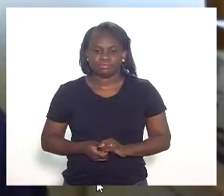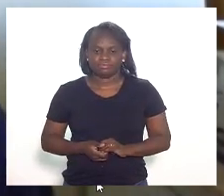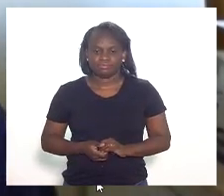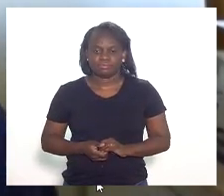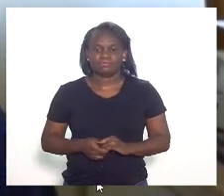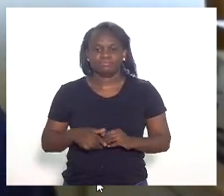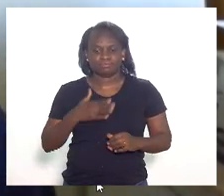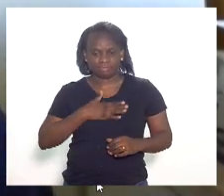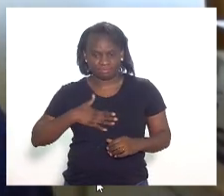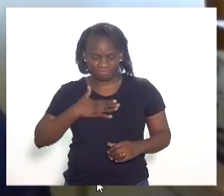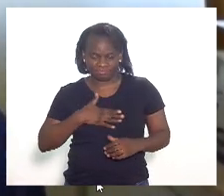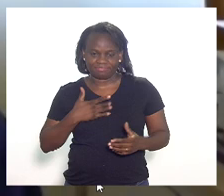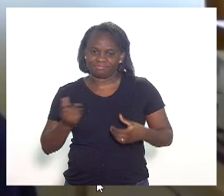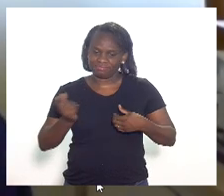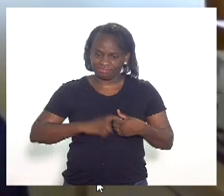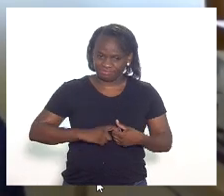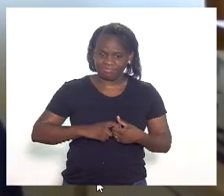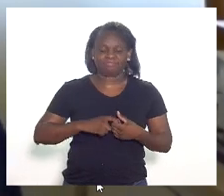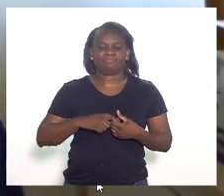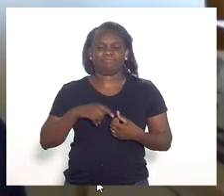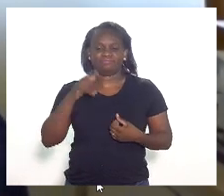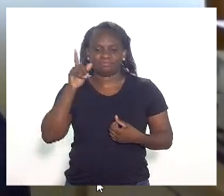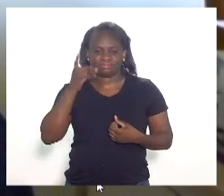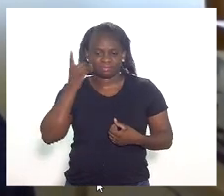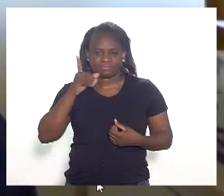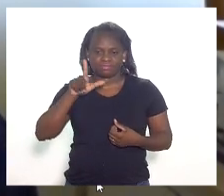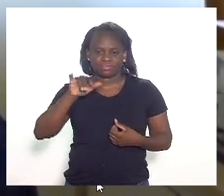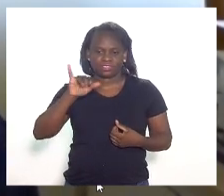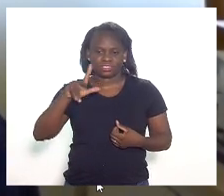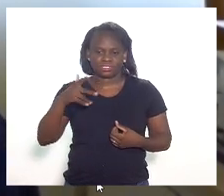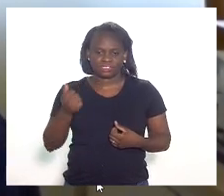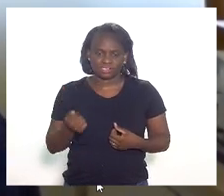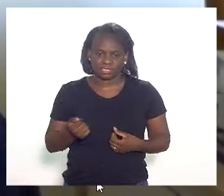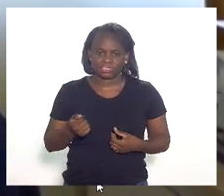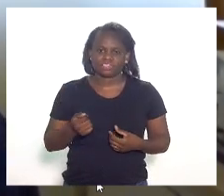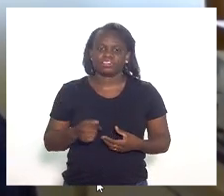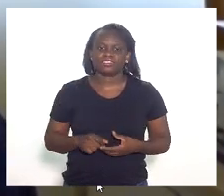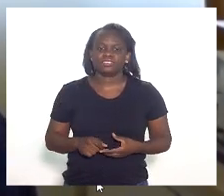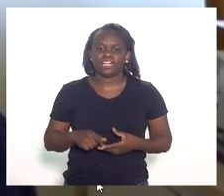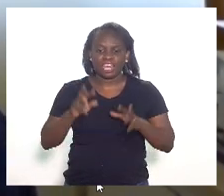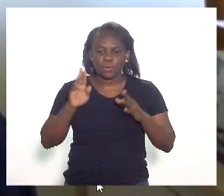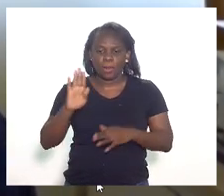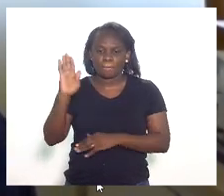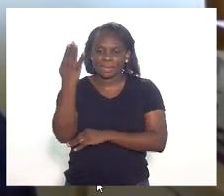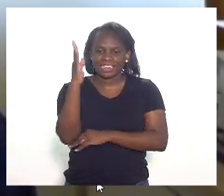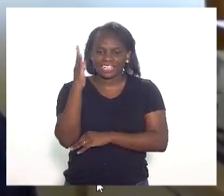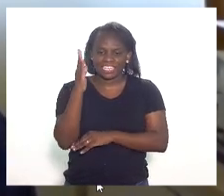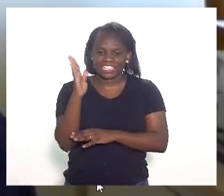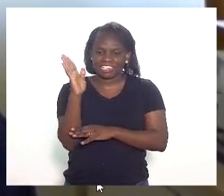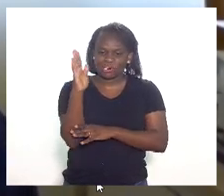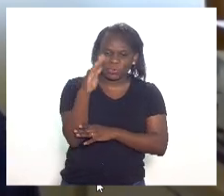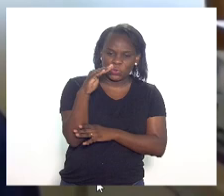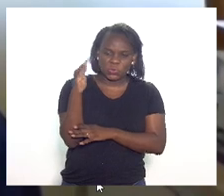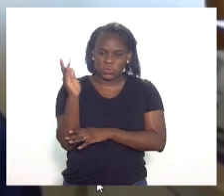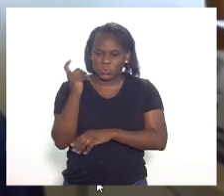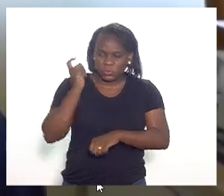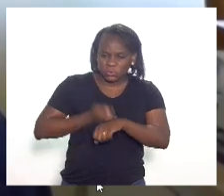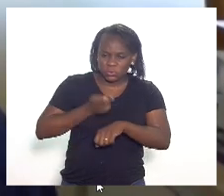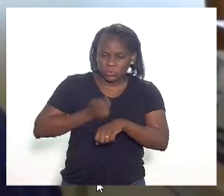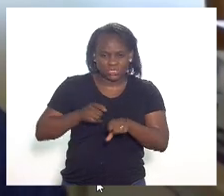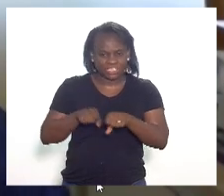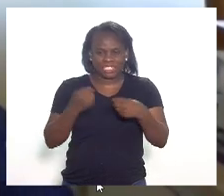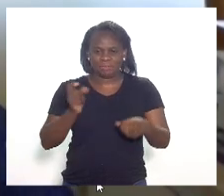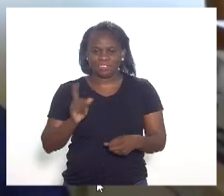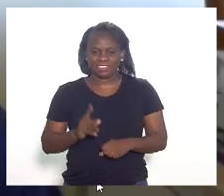Seja bem-vinda de volta, deputada Lucinha. A senhora é igual madeira de lei. Enverga, mas não quebra.